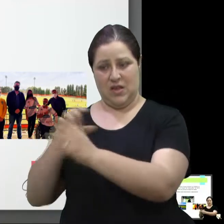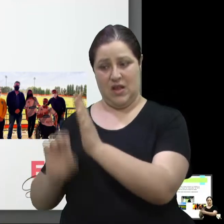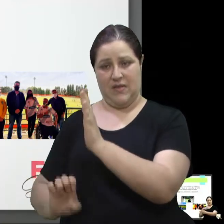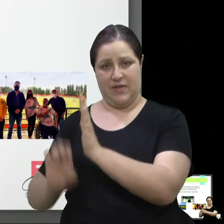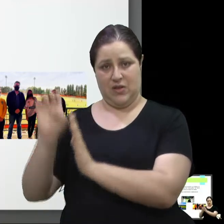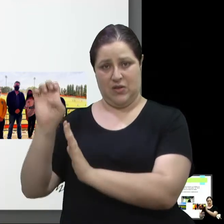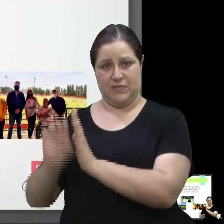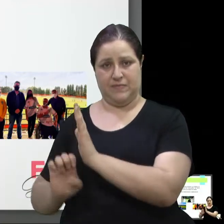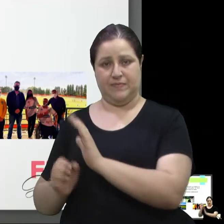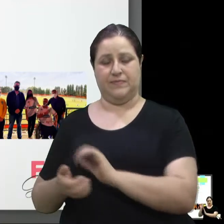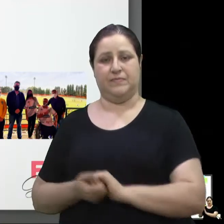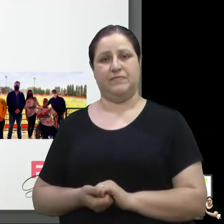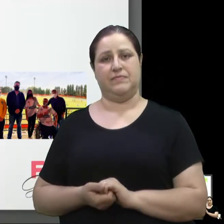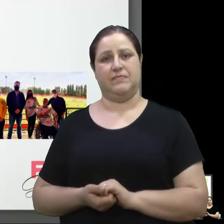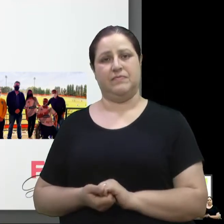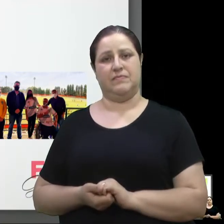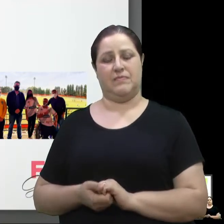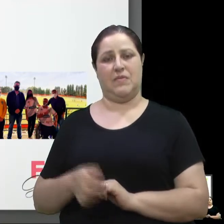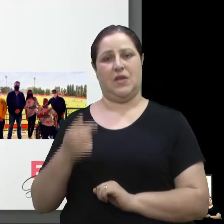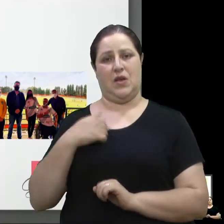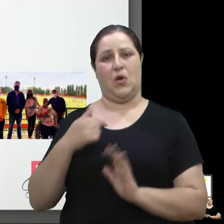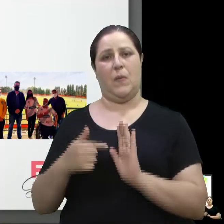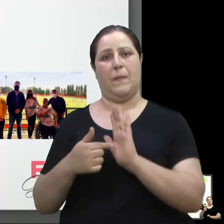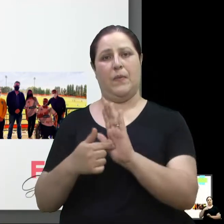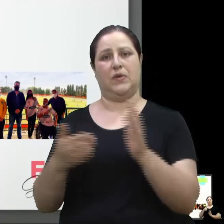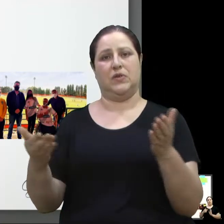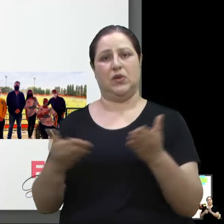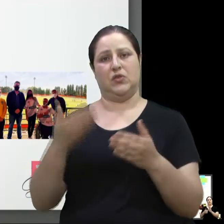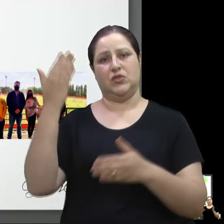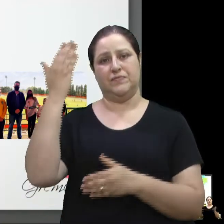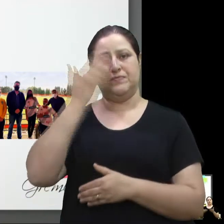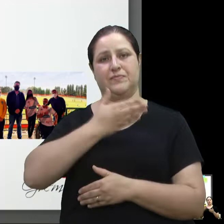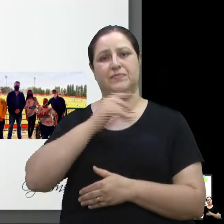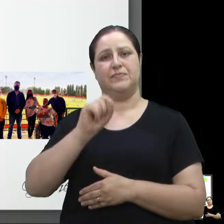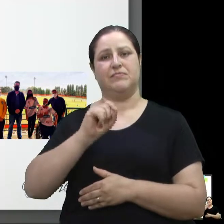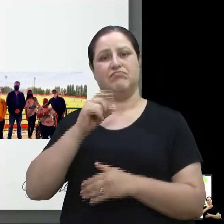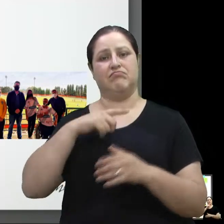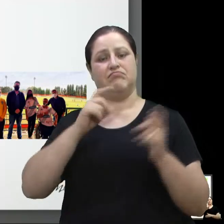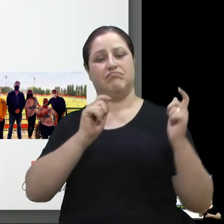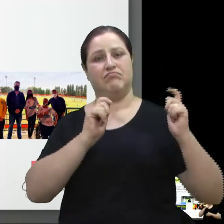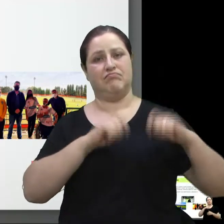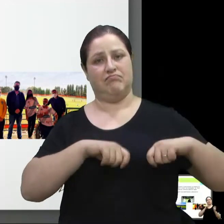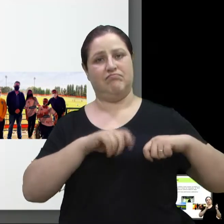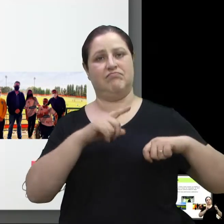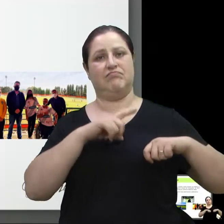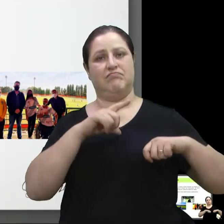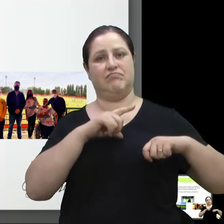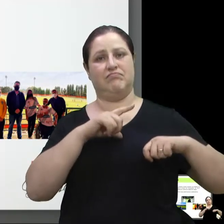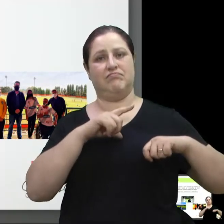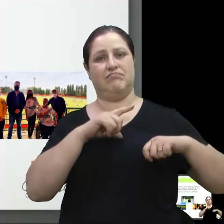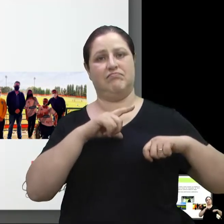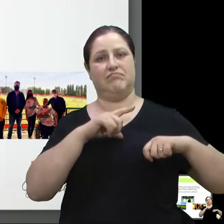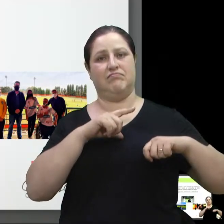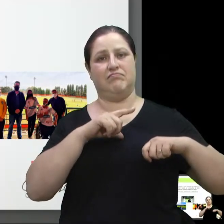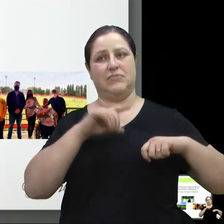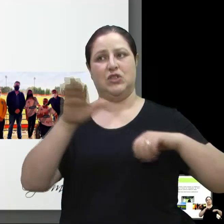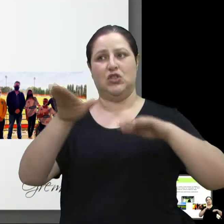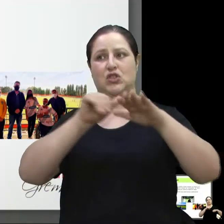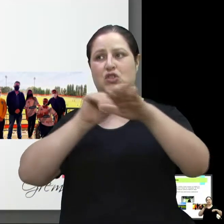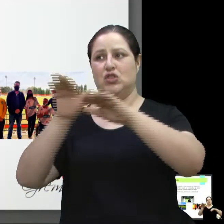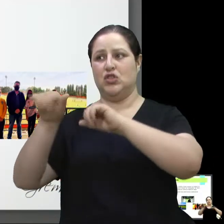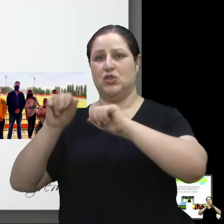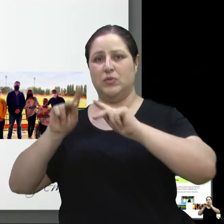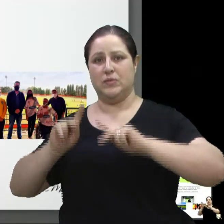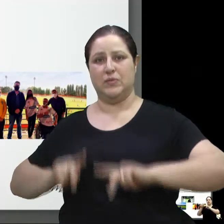Isso, o que a gente apresenta aqui hoje, para demonstrar a capacidade que nós temos de atrair turistas,